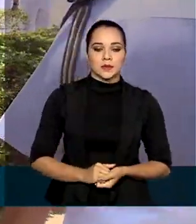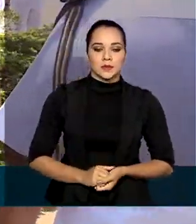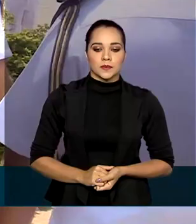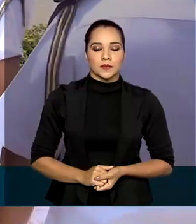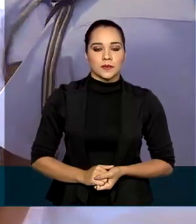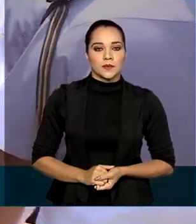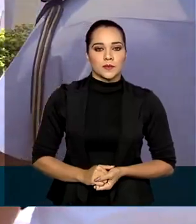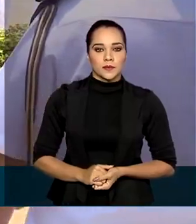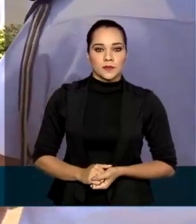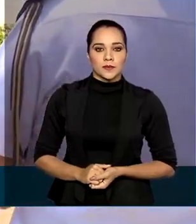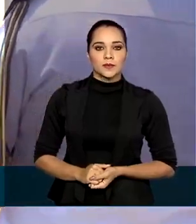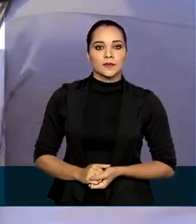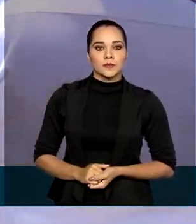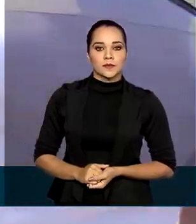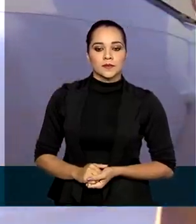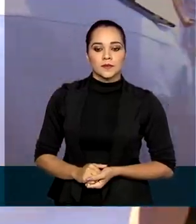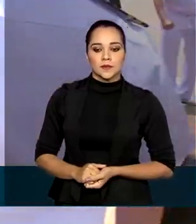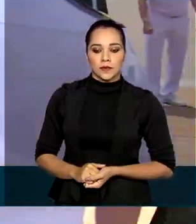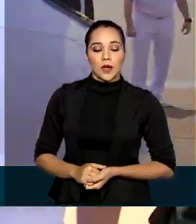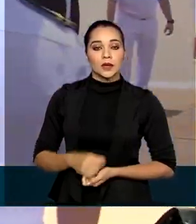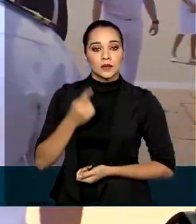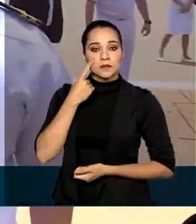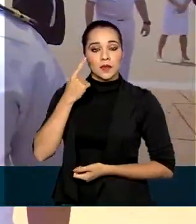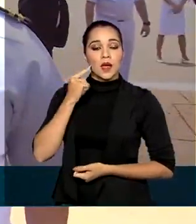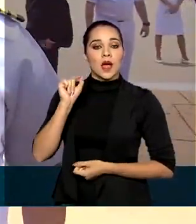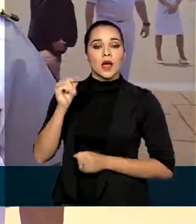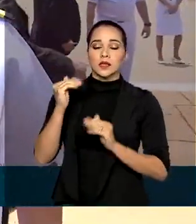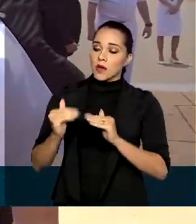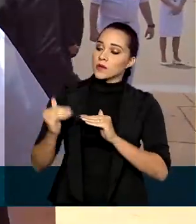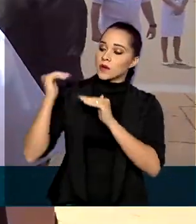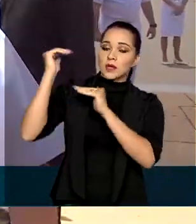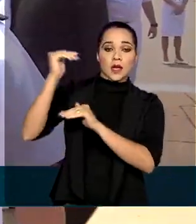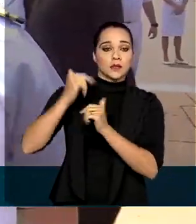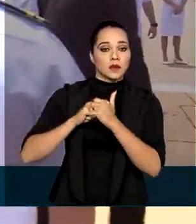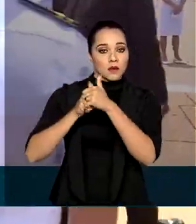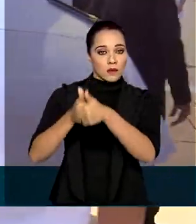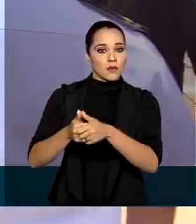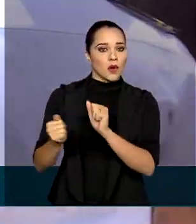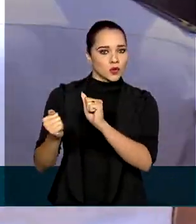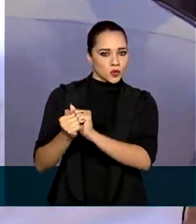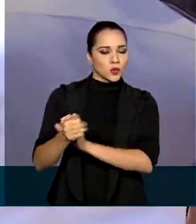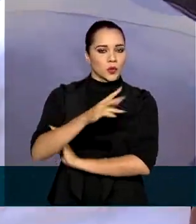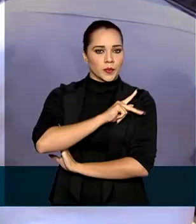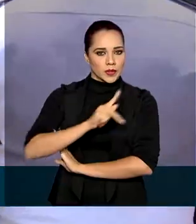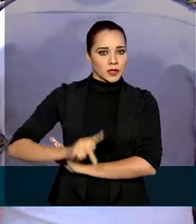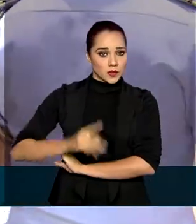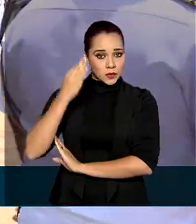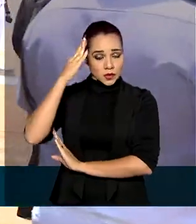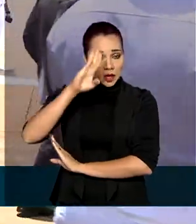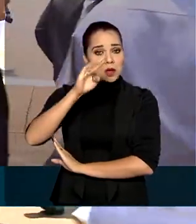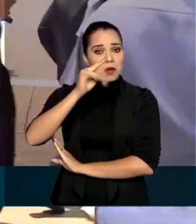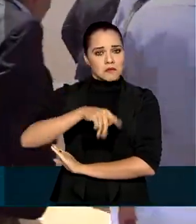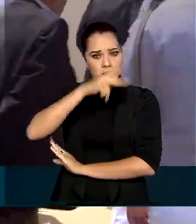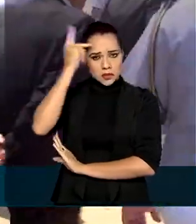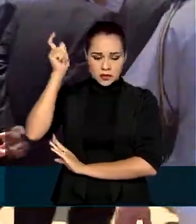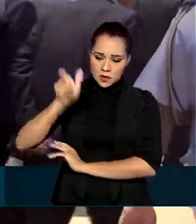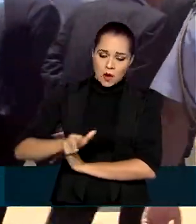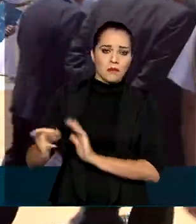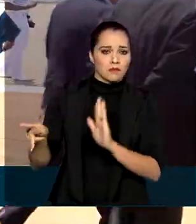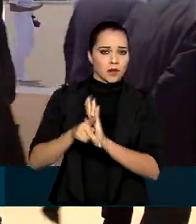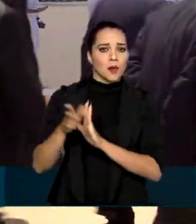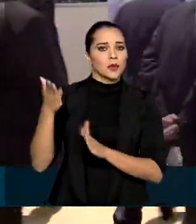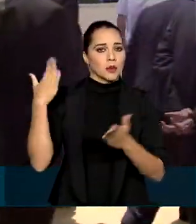Vemos aí pelas imagens as autoridades que acompanham o presidente Jair Bolsonaro, militares da Marinha, que atuam